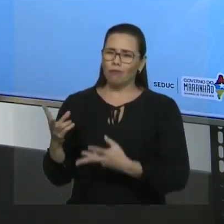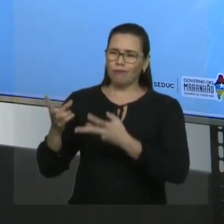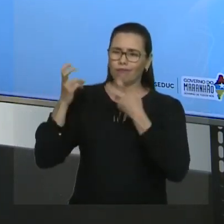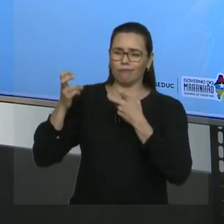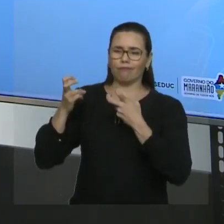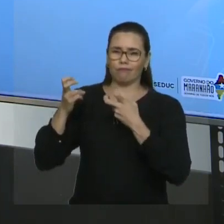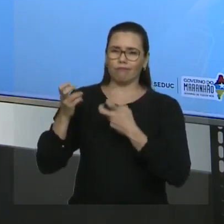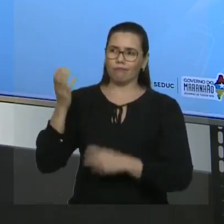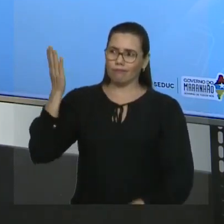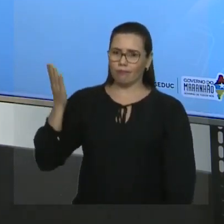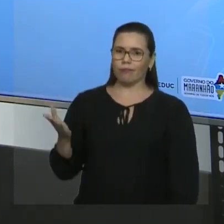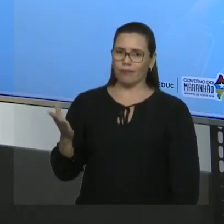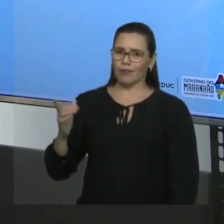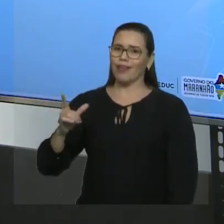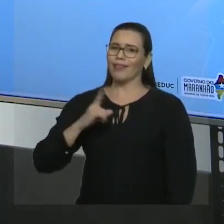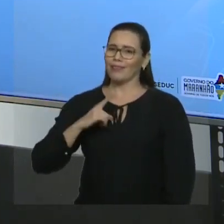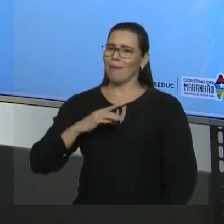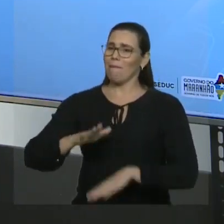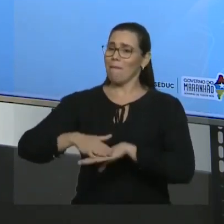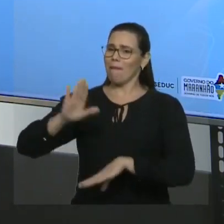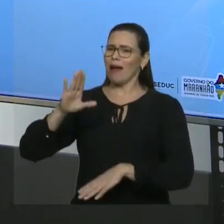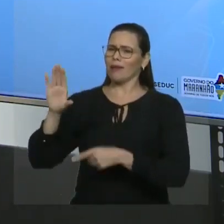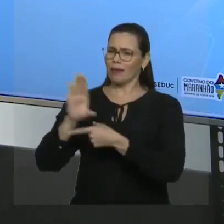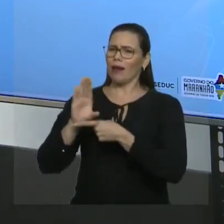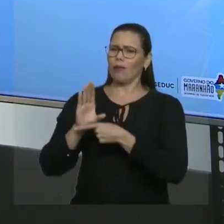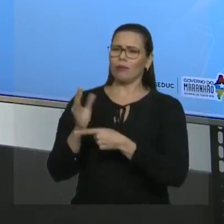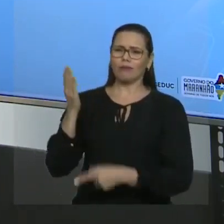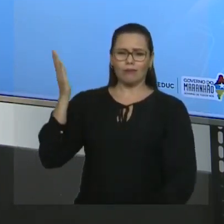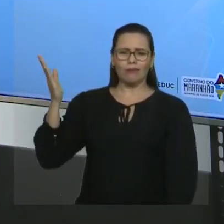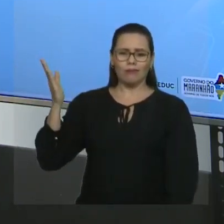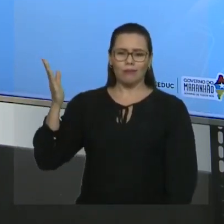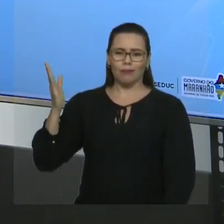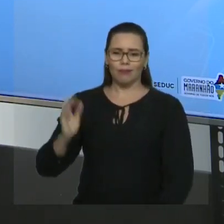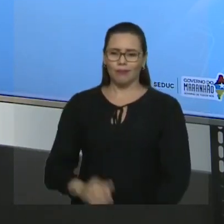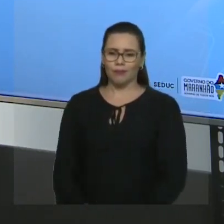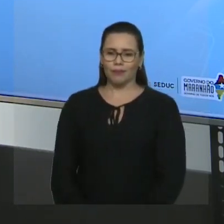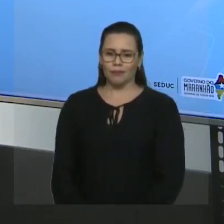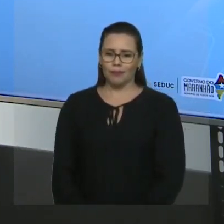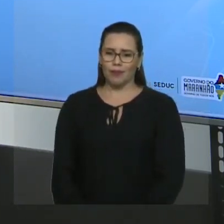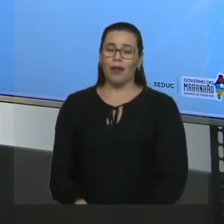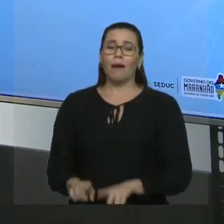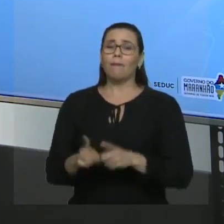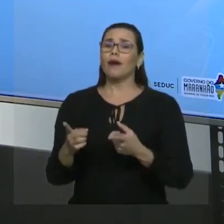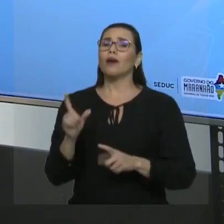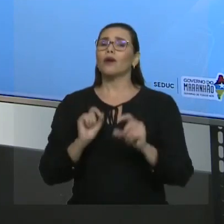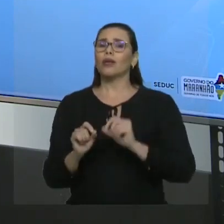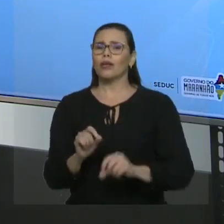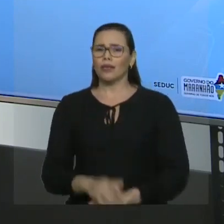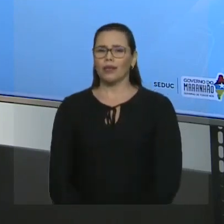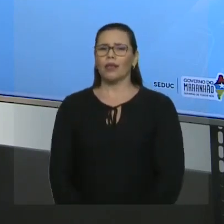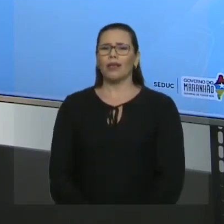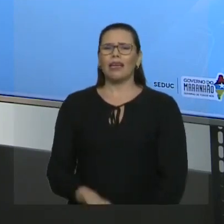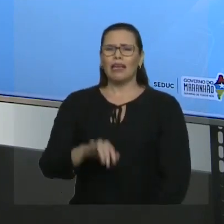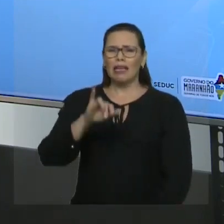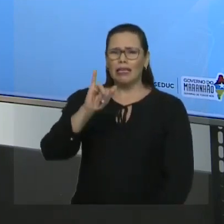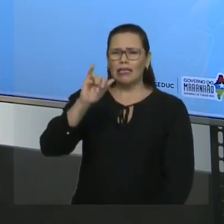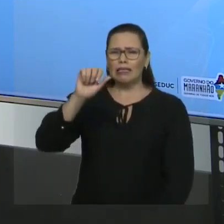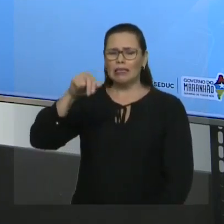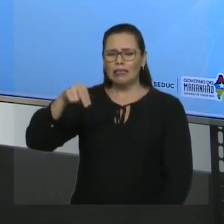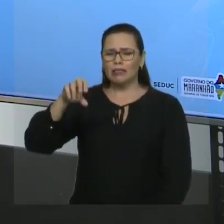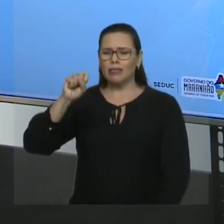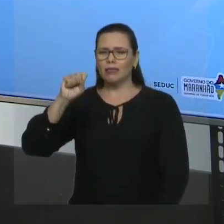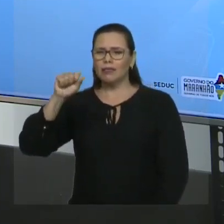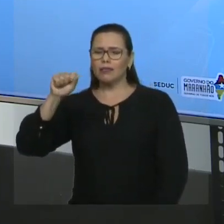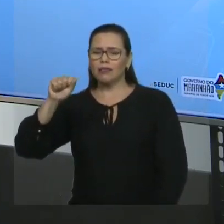sequência de carbonos. Só que tem um detalhe importante nessa cadeia. Ela é uma cadeia insaturada, ela tem uma dupla, ela é um alceno.